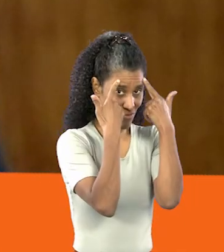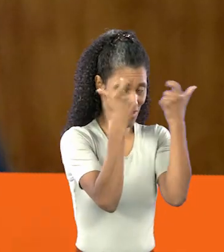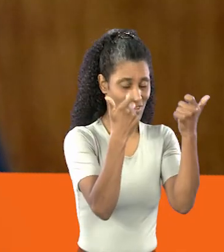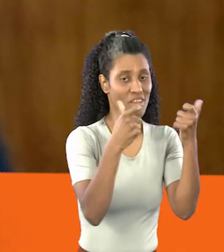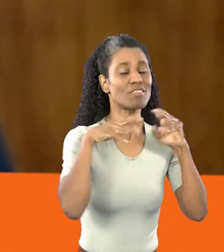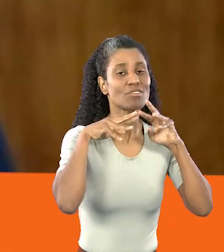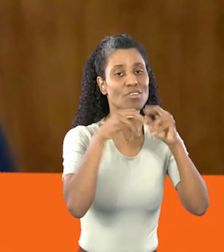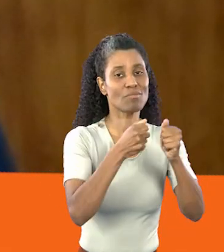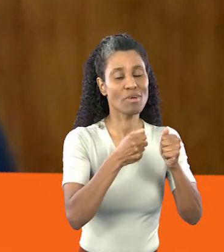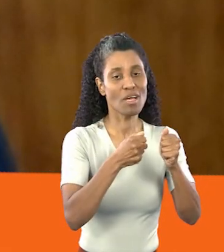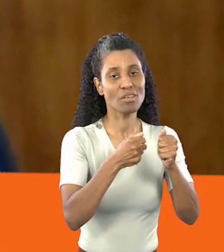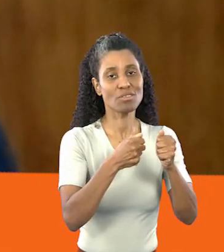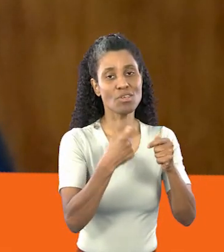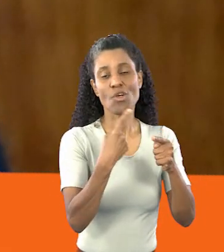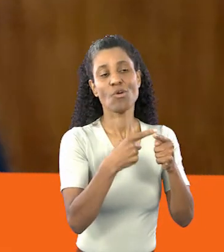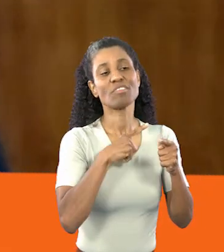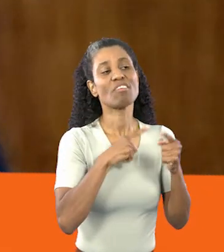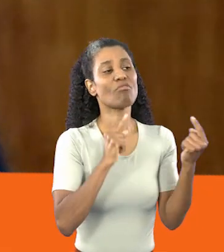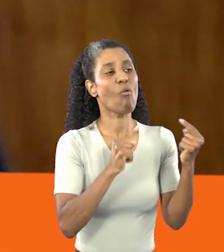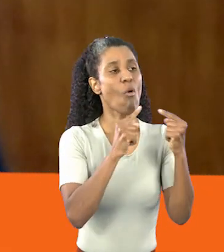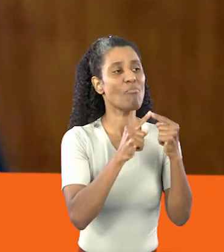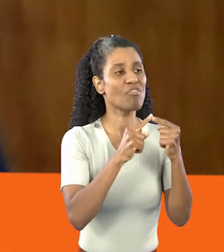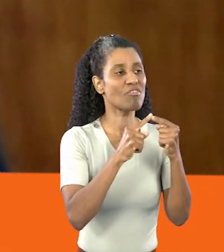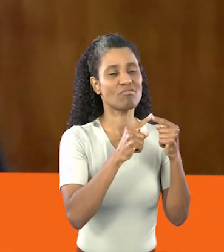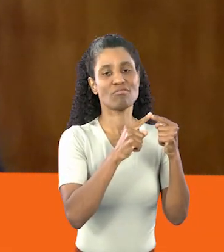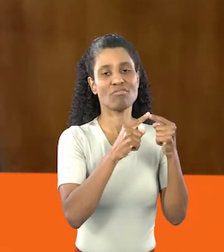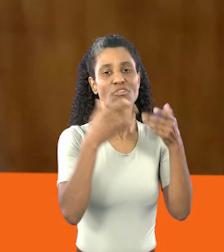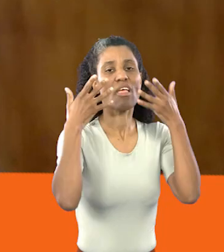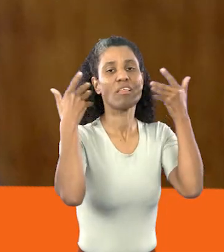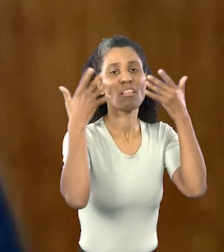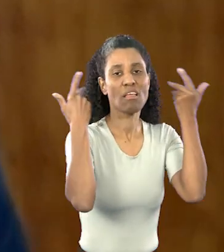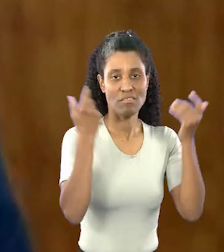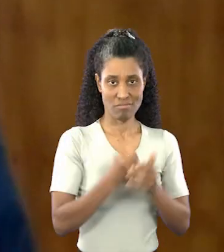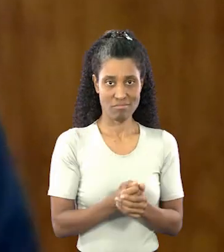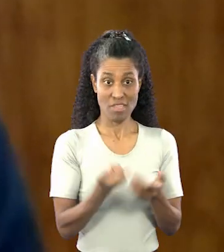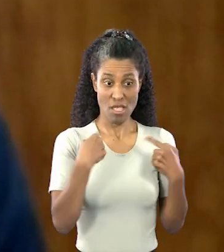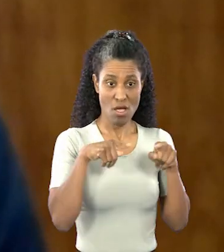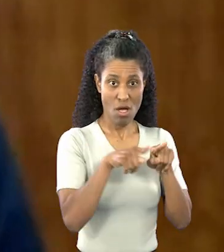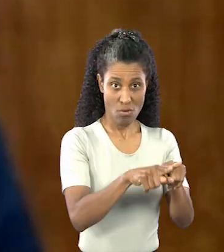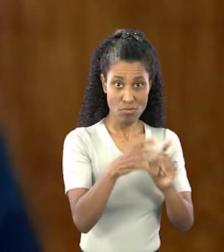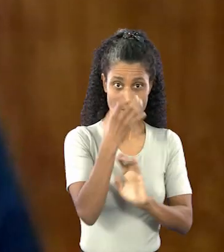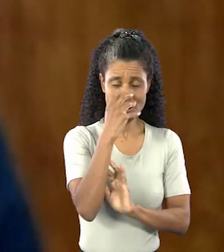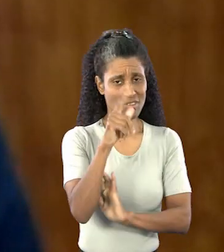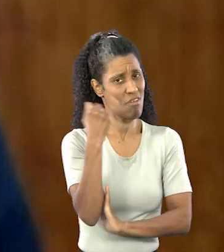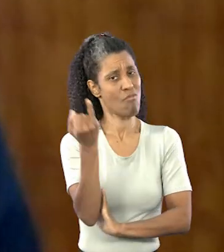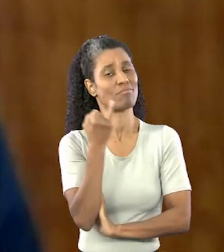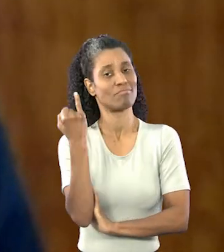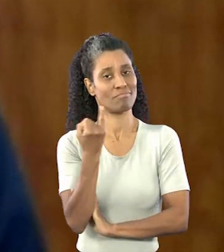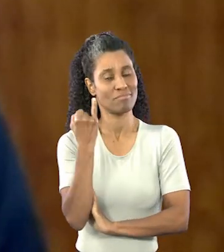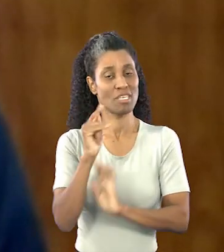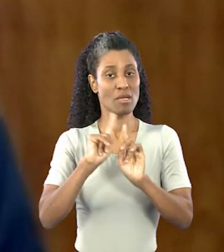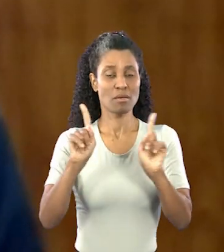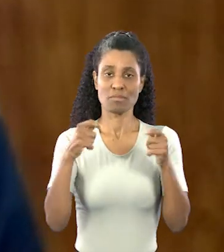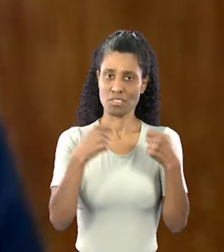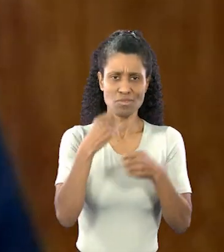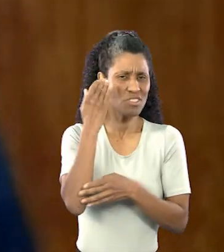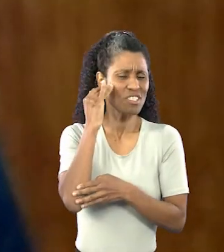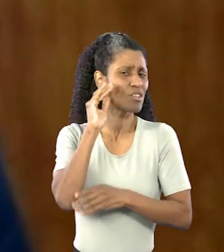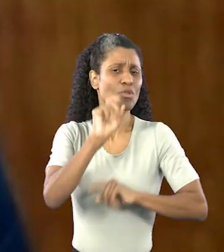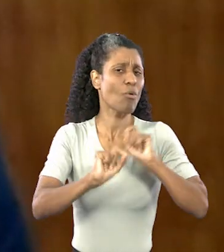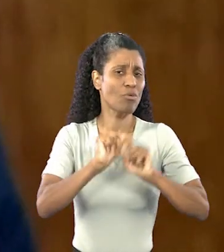situações de maus tratos também para fins estéticos. A companhia dos cães e dos animais é fundamental,